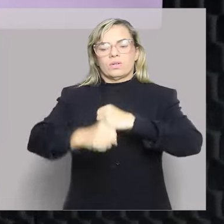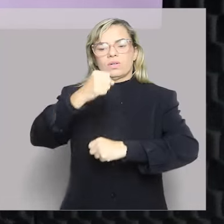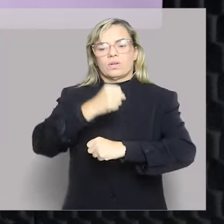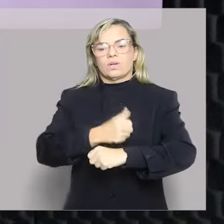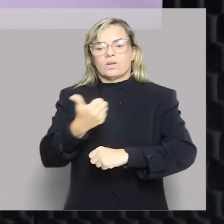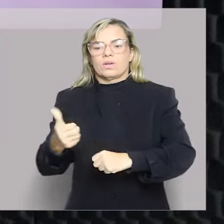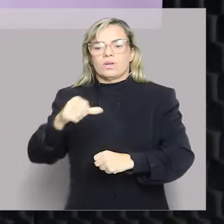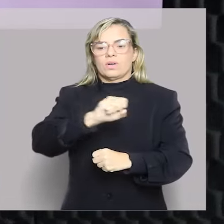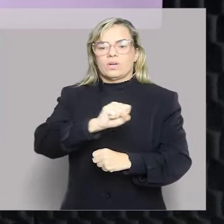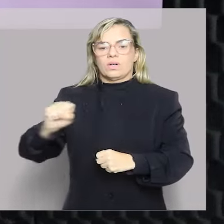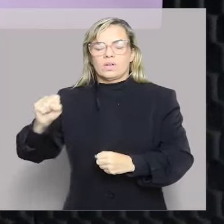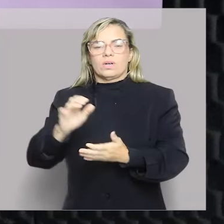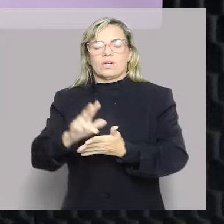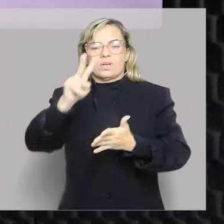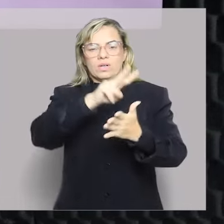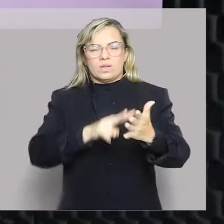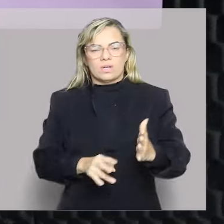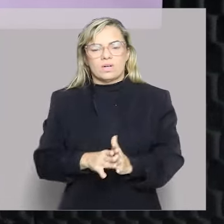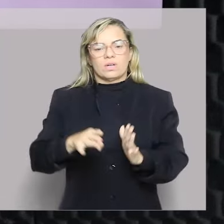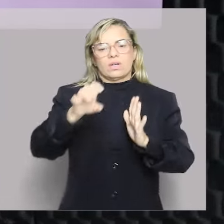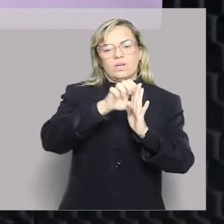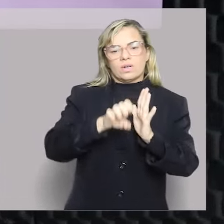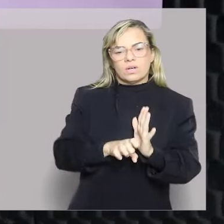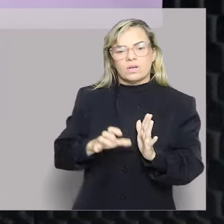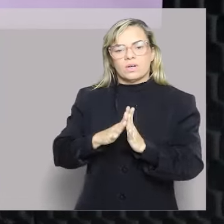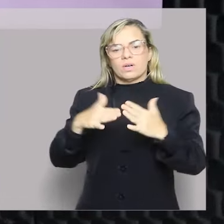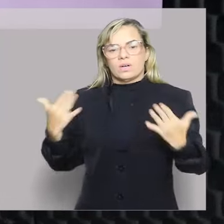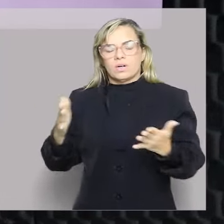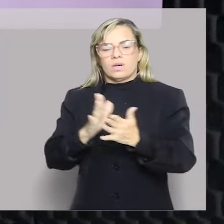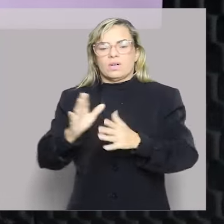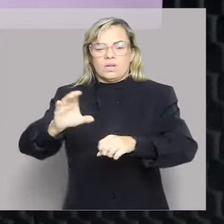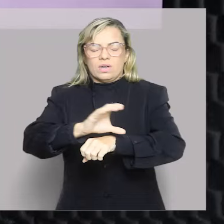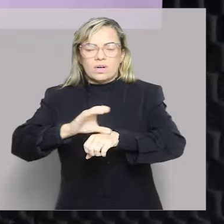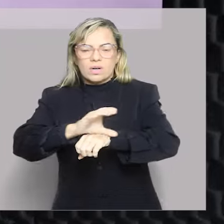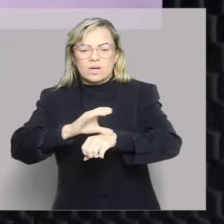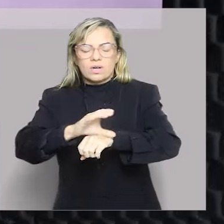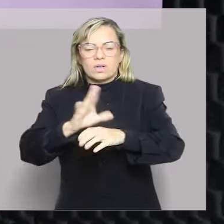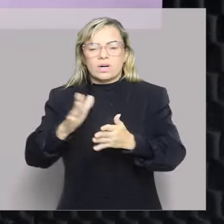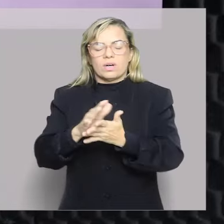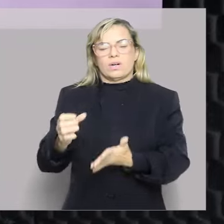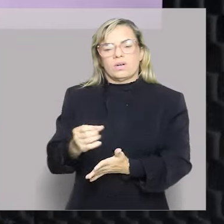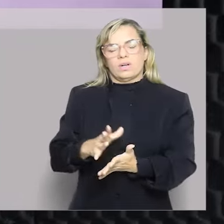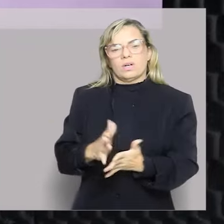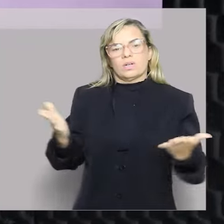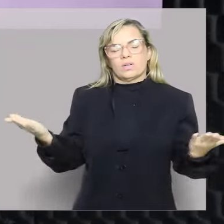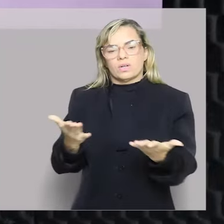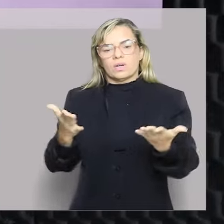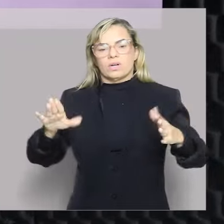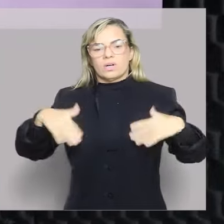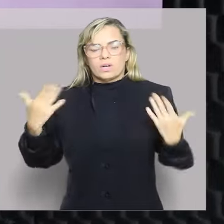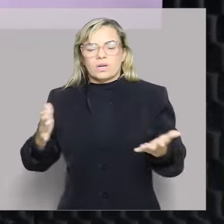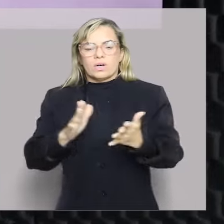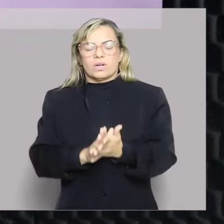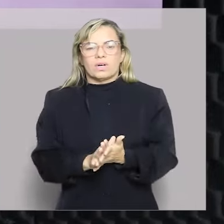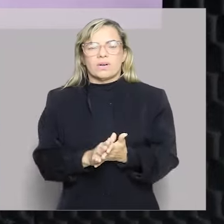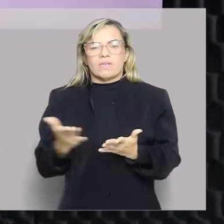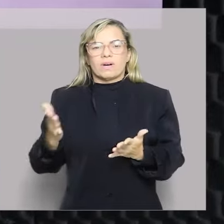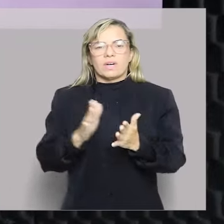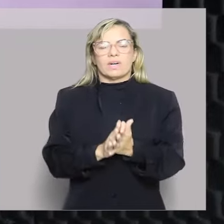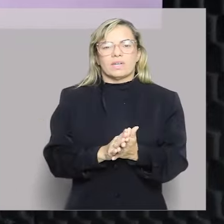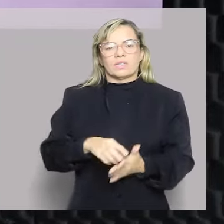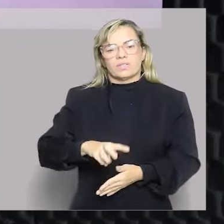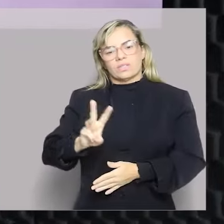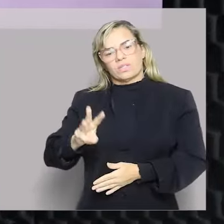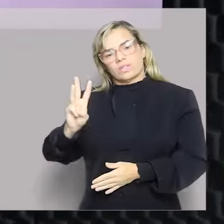leiam o edital. Lê com cuidado. Pega lá também, Constituição atualizada. Ah, eu não tenho Constituição, vai no site do Planalto, lá tem a Constituição